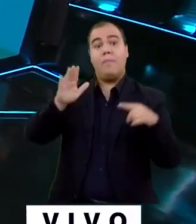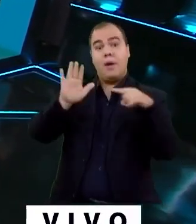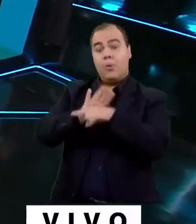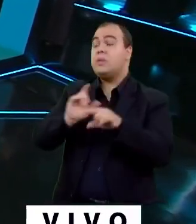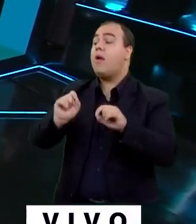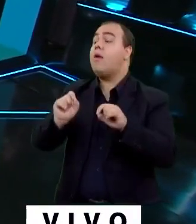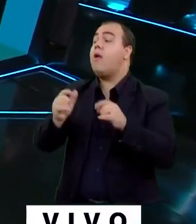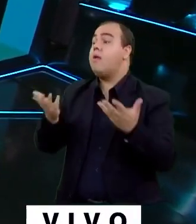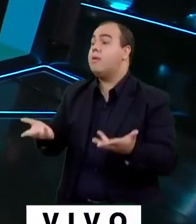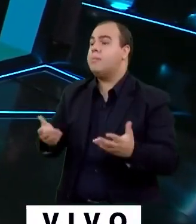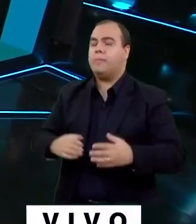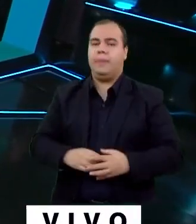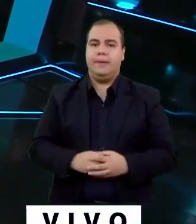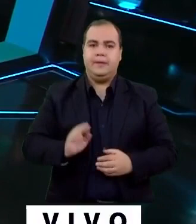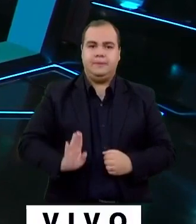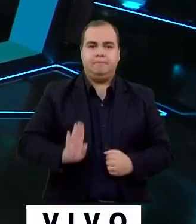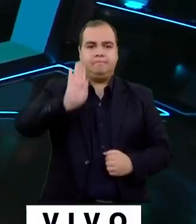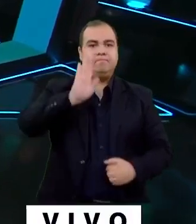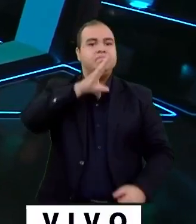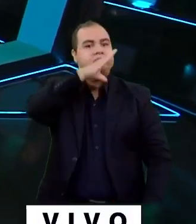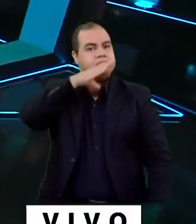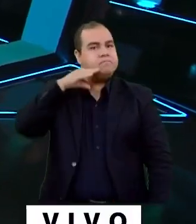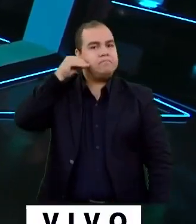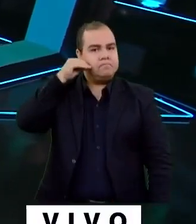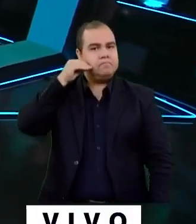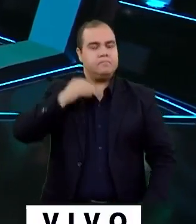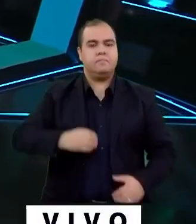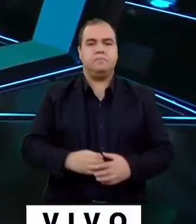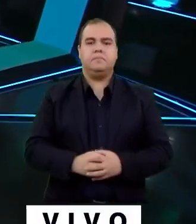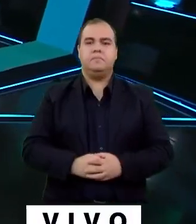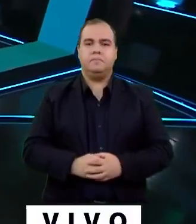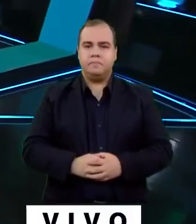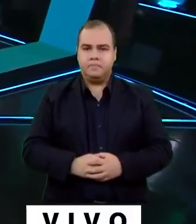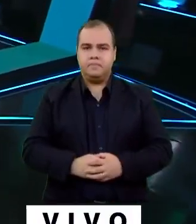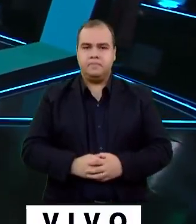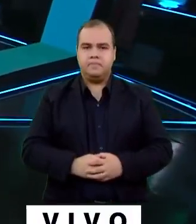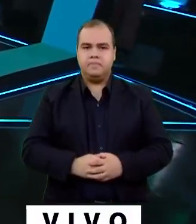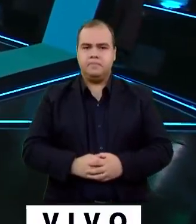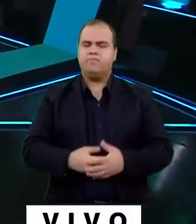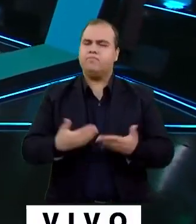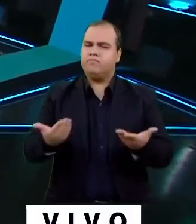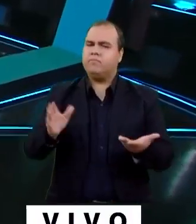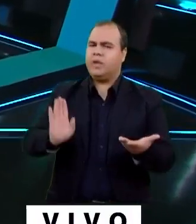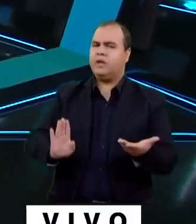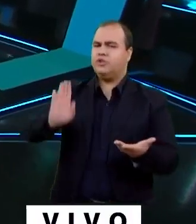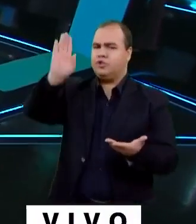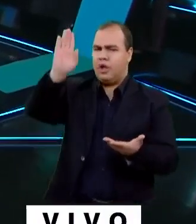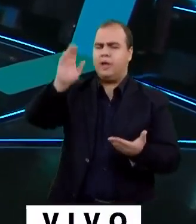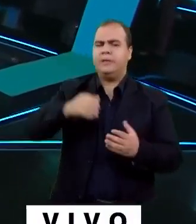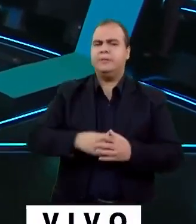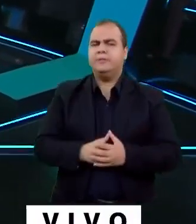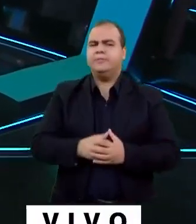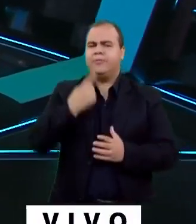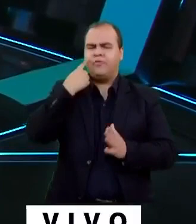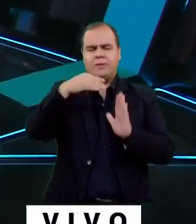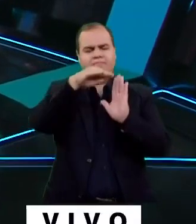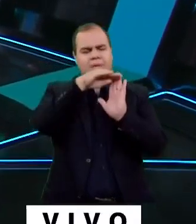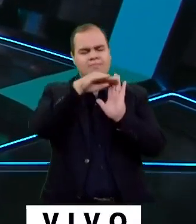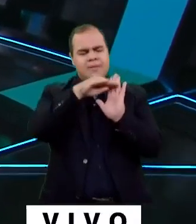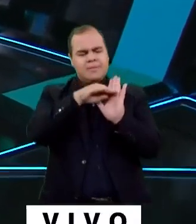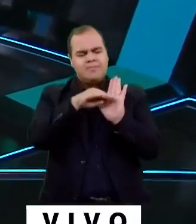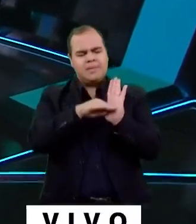Para o candidato Ciro Gomes. Pois não. Candidato, o programa do PT traz algumas coisas